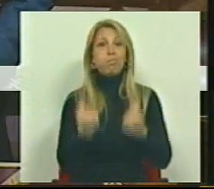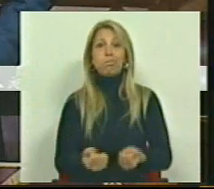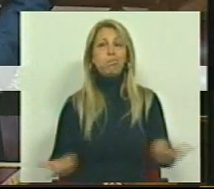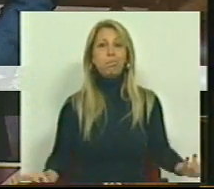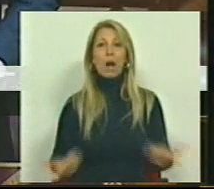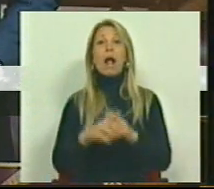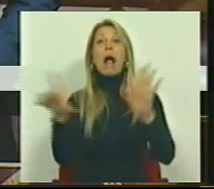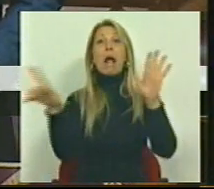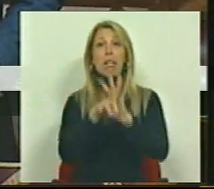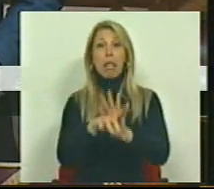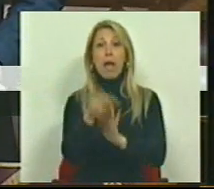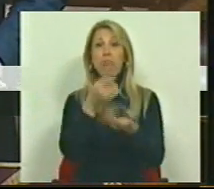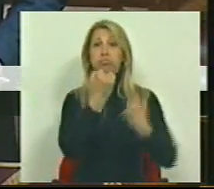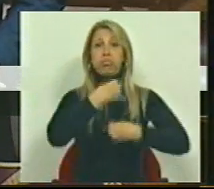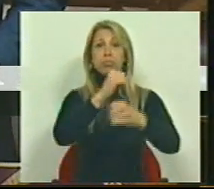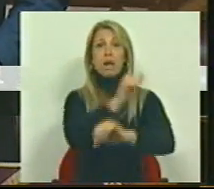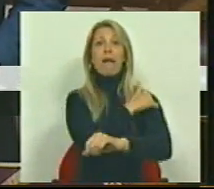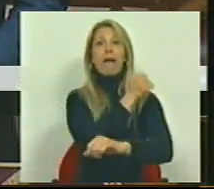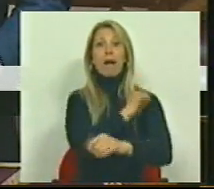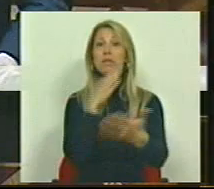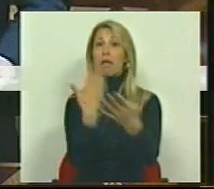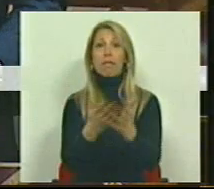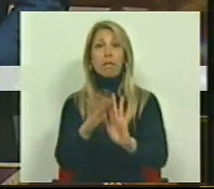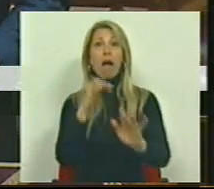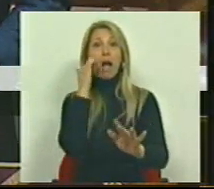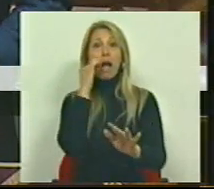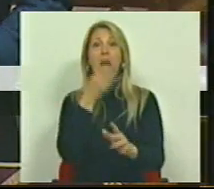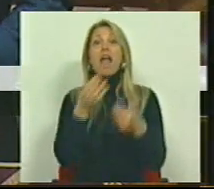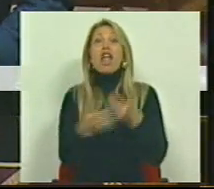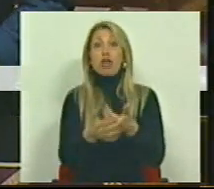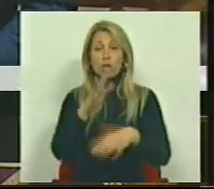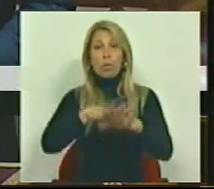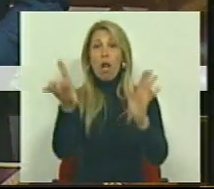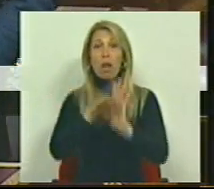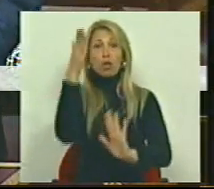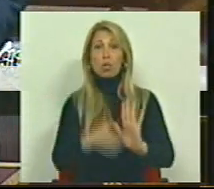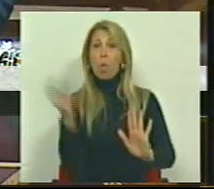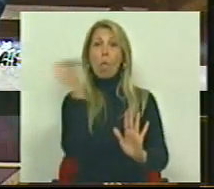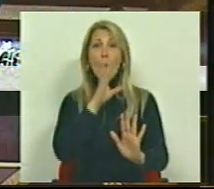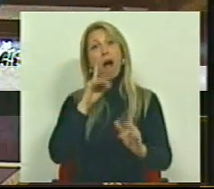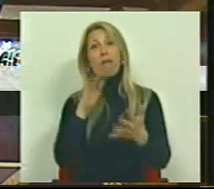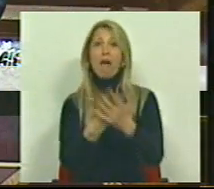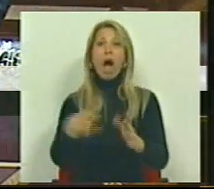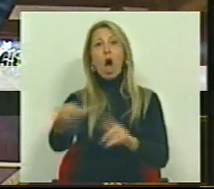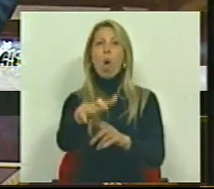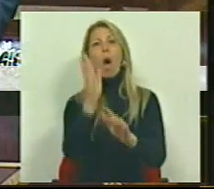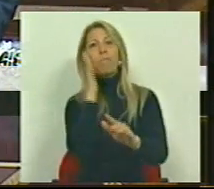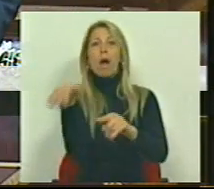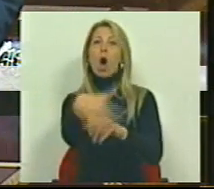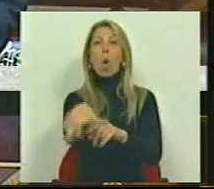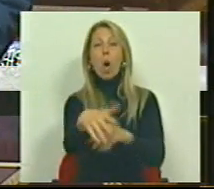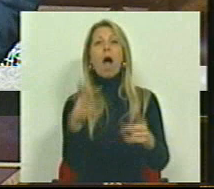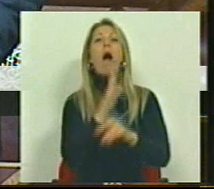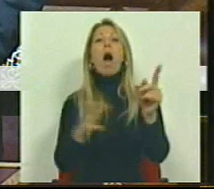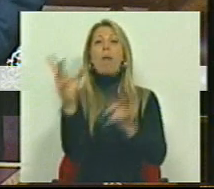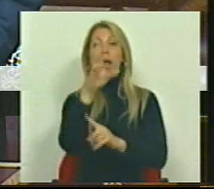vai ameaçar milhares de idosos de uma lei injusta que vai atirá-los para a rua. Aumentou a eletricidade, o gás, aumentaram os bens